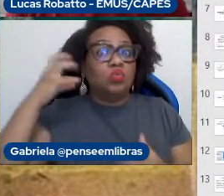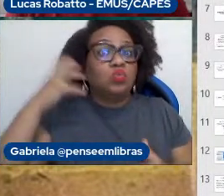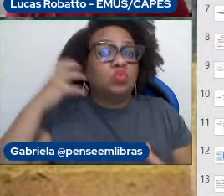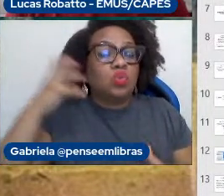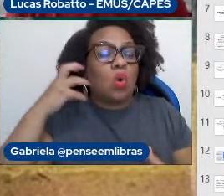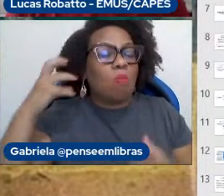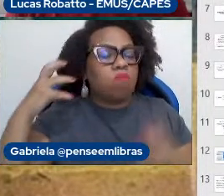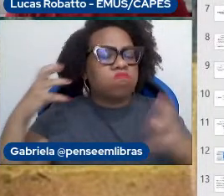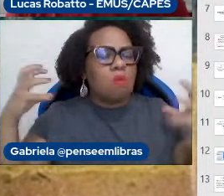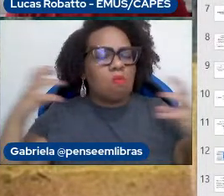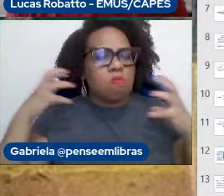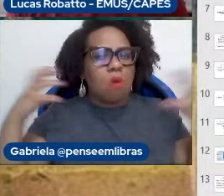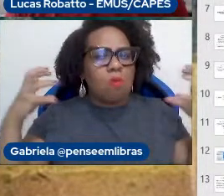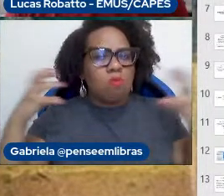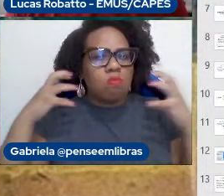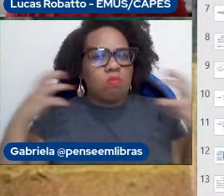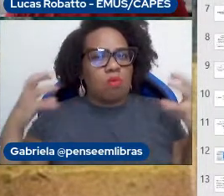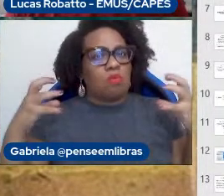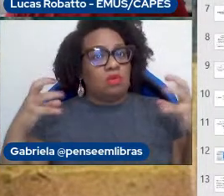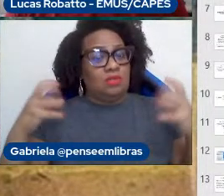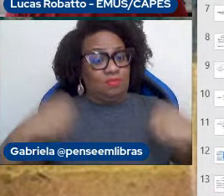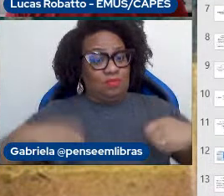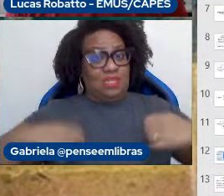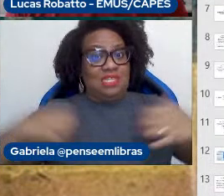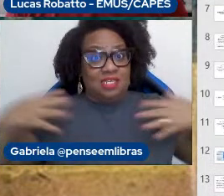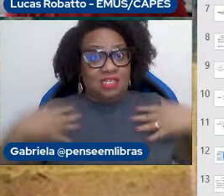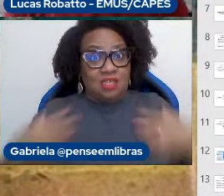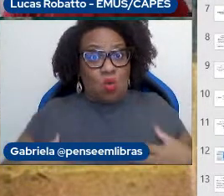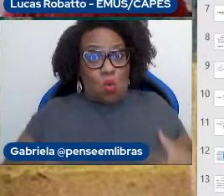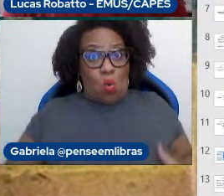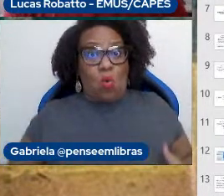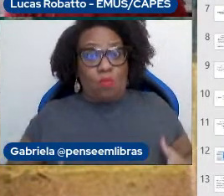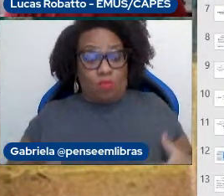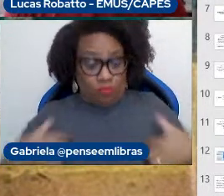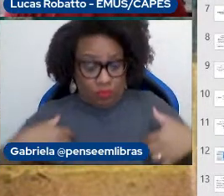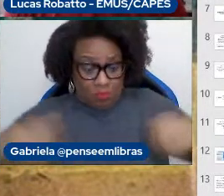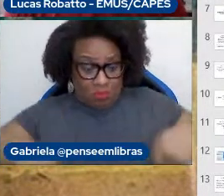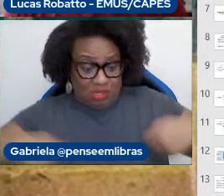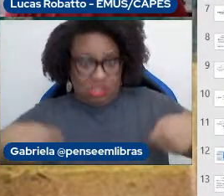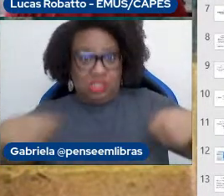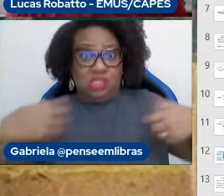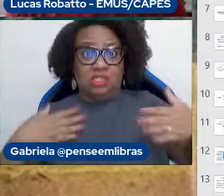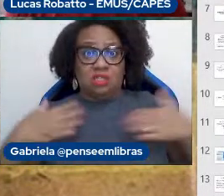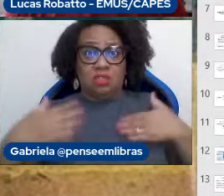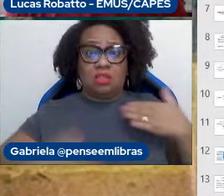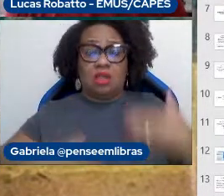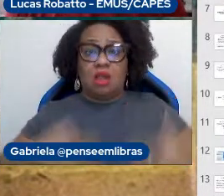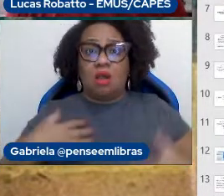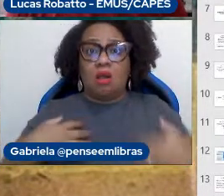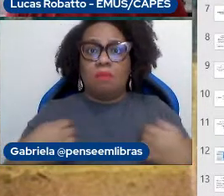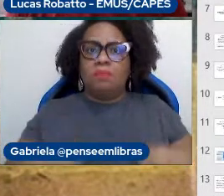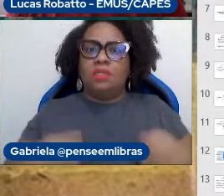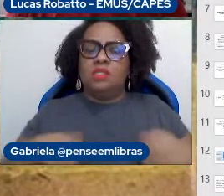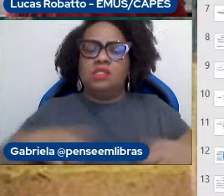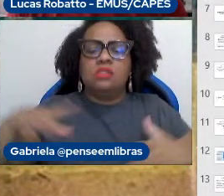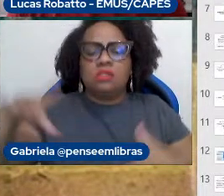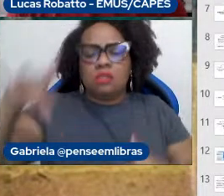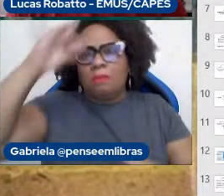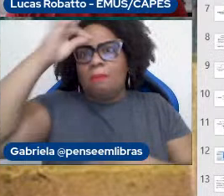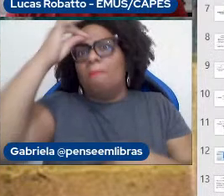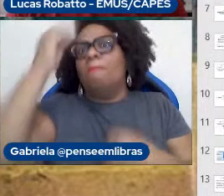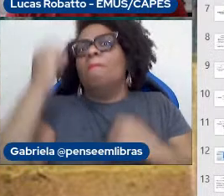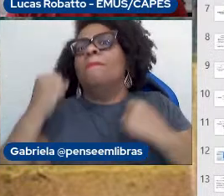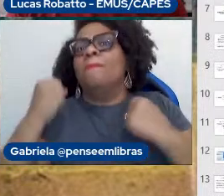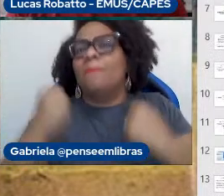Isso demanda mais do corpo e o corpo sendo demandado para essa performance mais pesada,